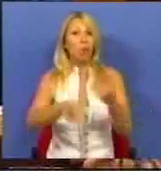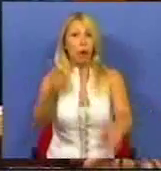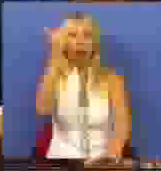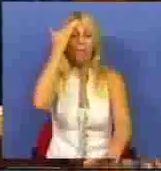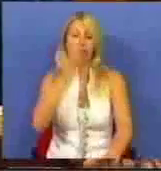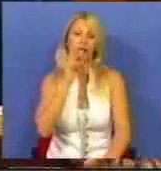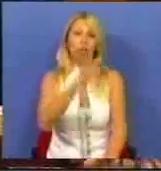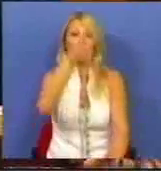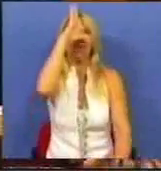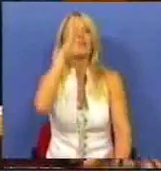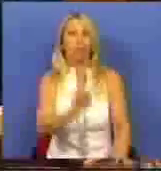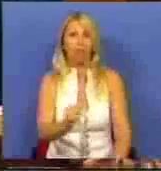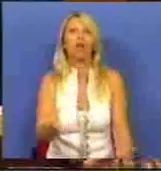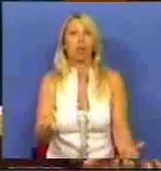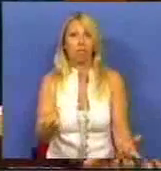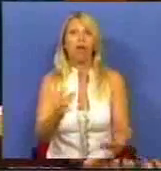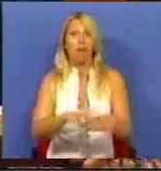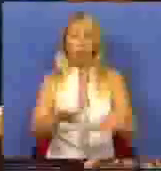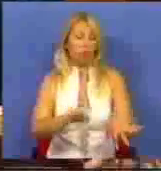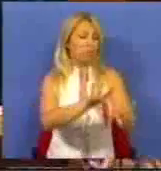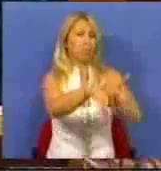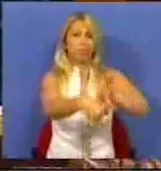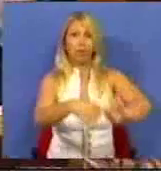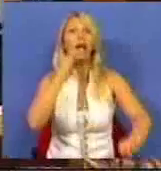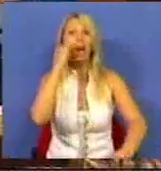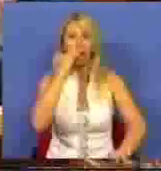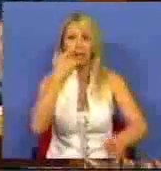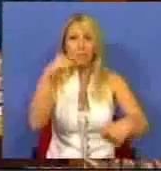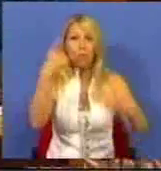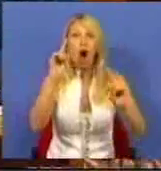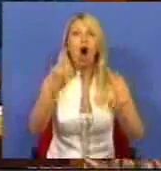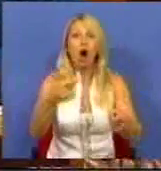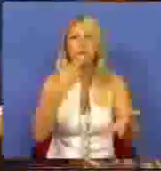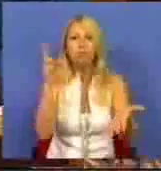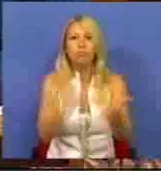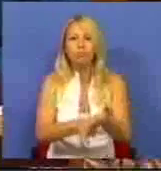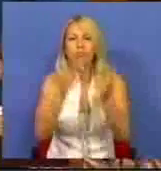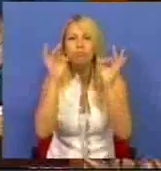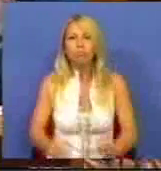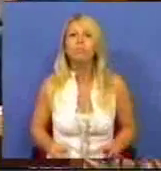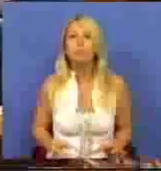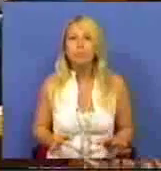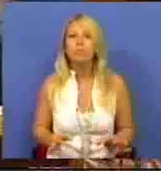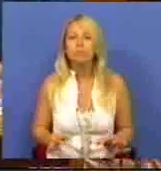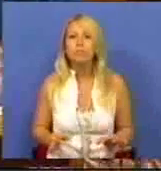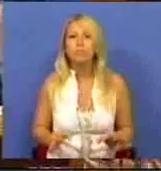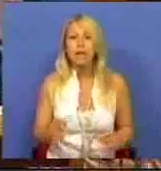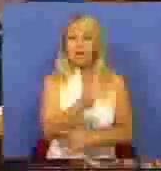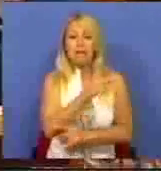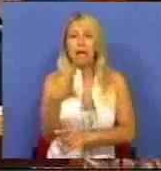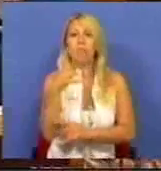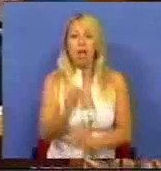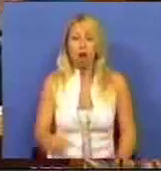de resposta do Governo à devastação da crise traduz-se em factos. Mais de 100 mil novos